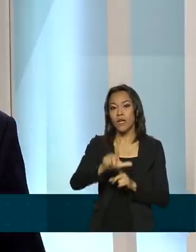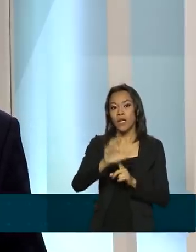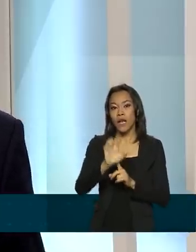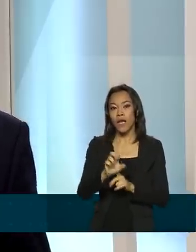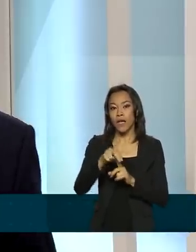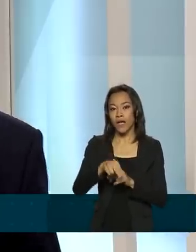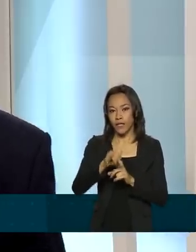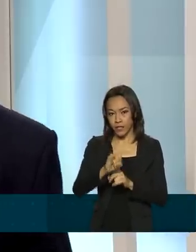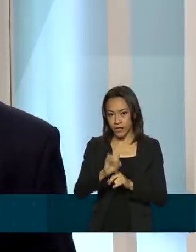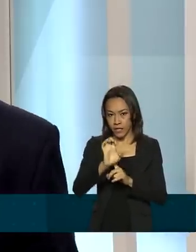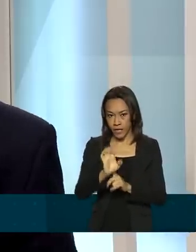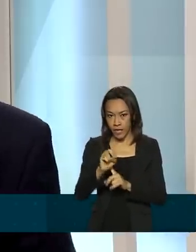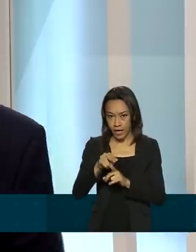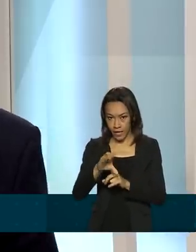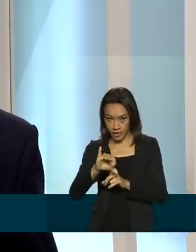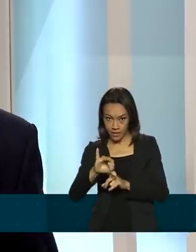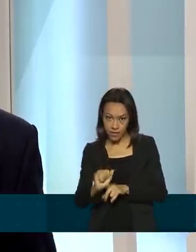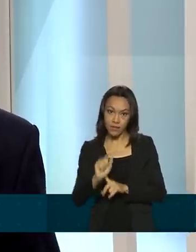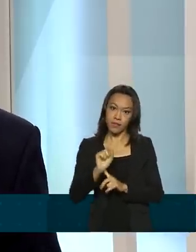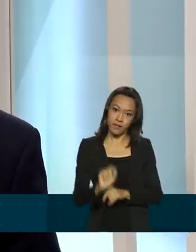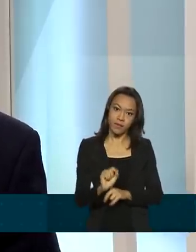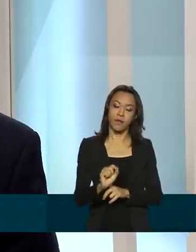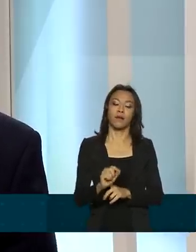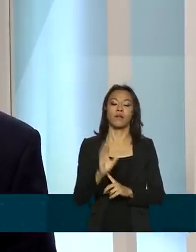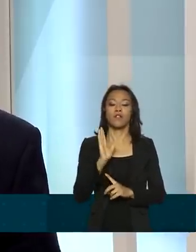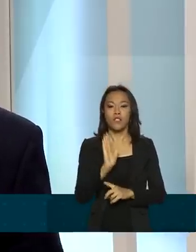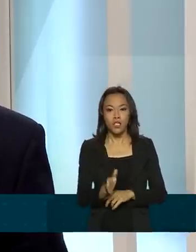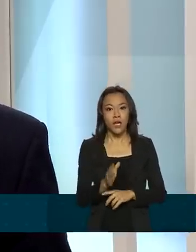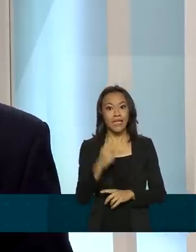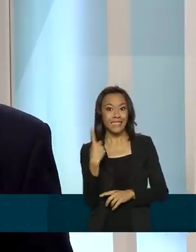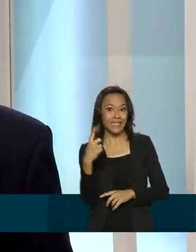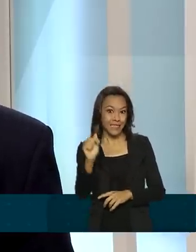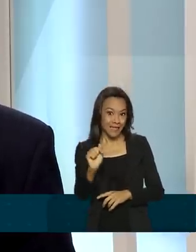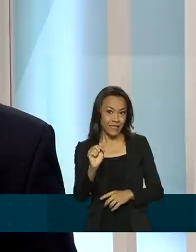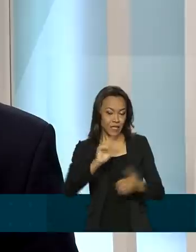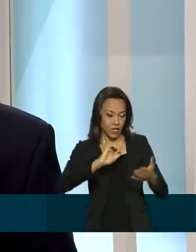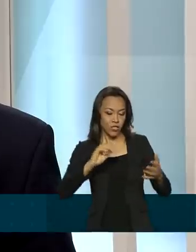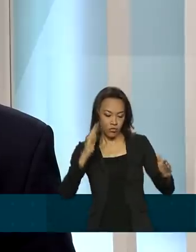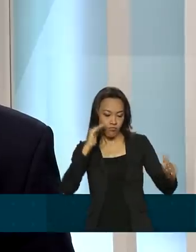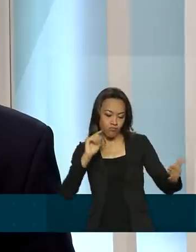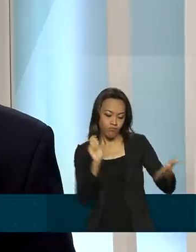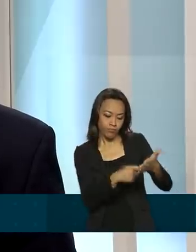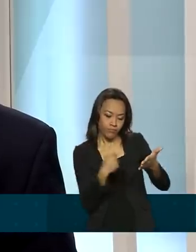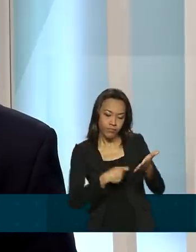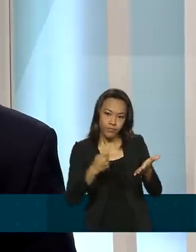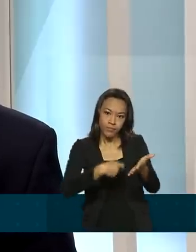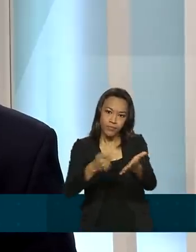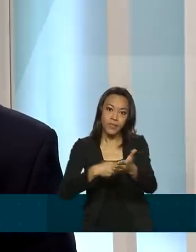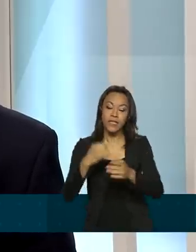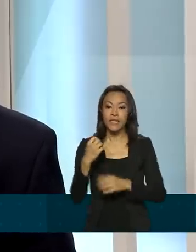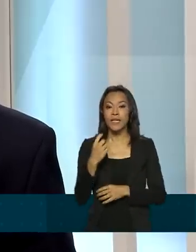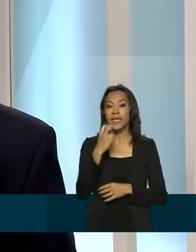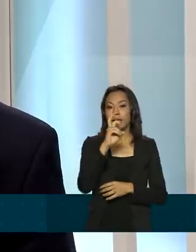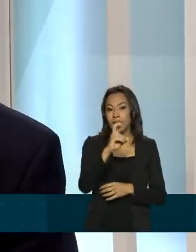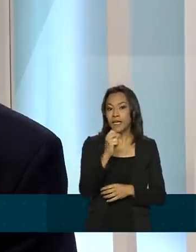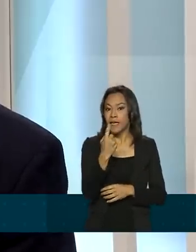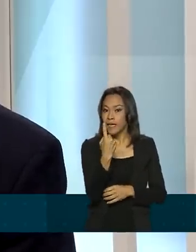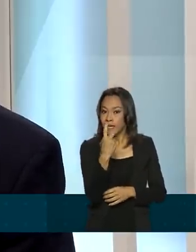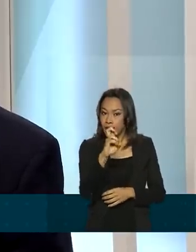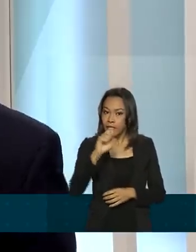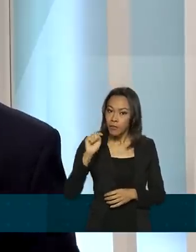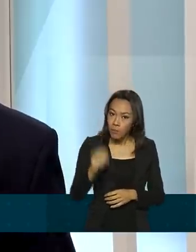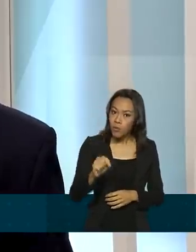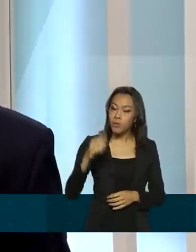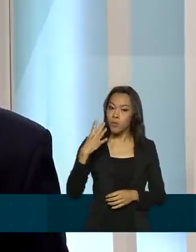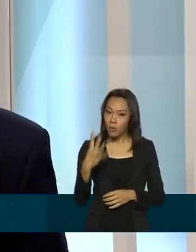reais. Desde 17, que nós já assinamos 17 acordos de leniência, nós temos aí 15,4 bilhões de reais, sendo que 5